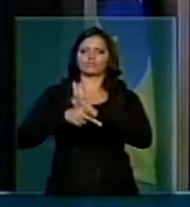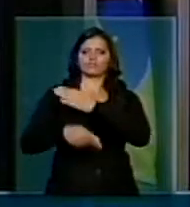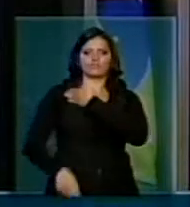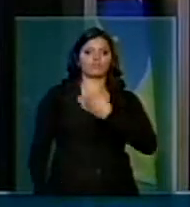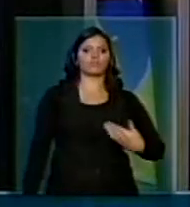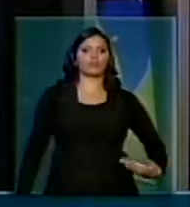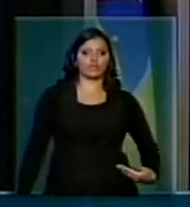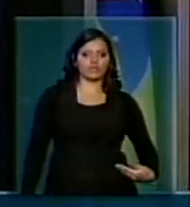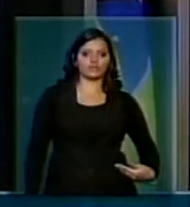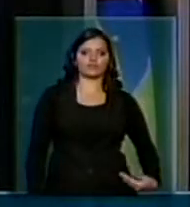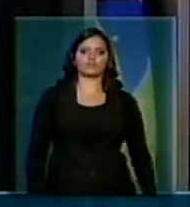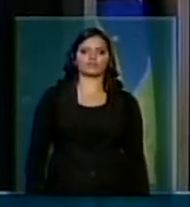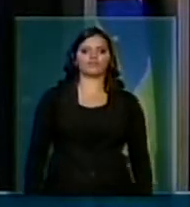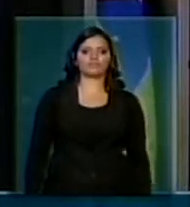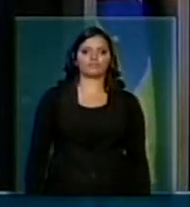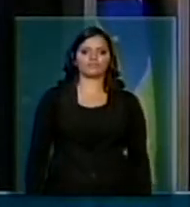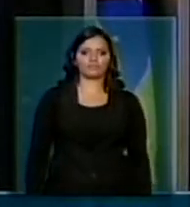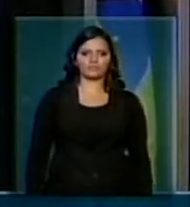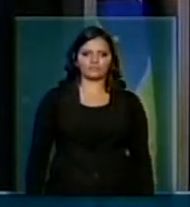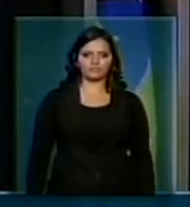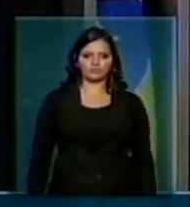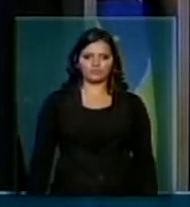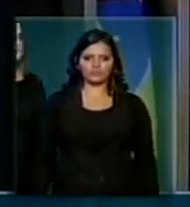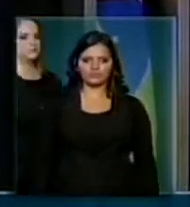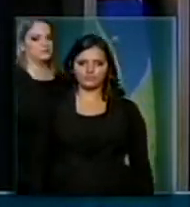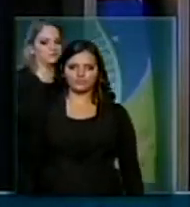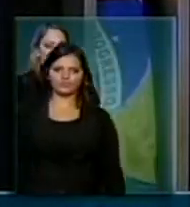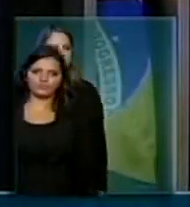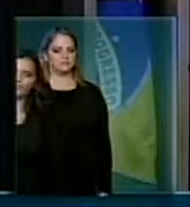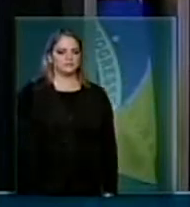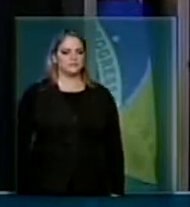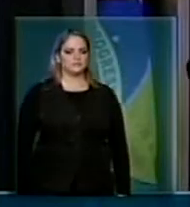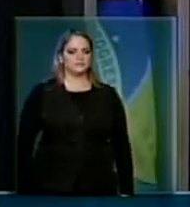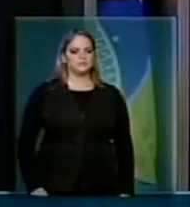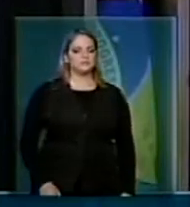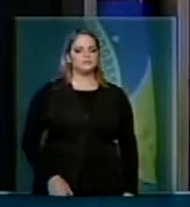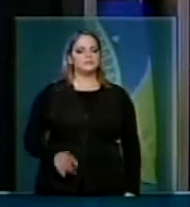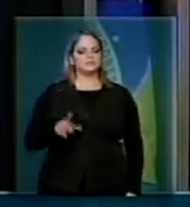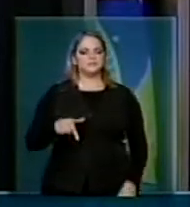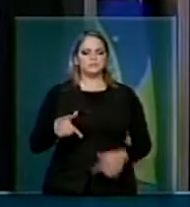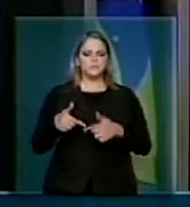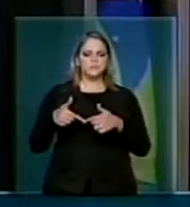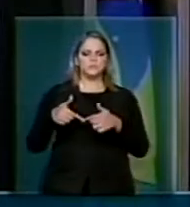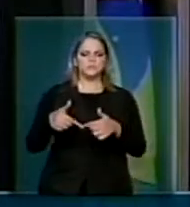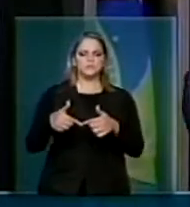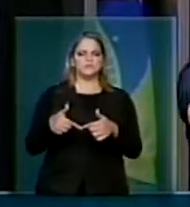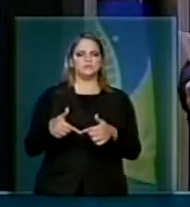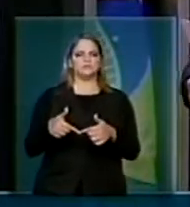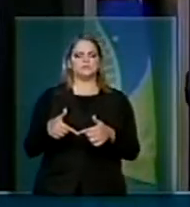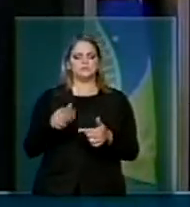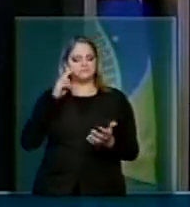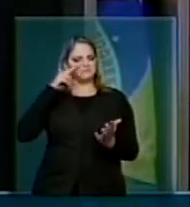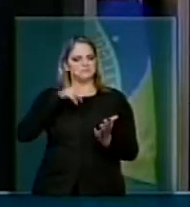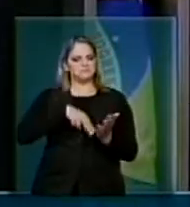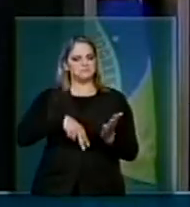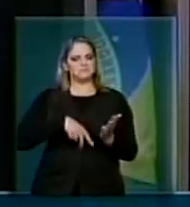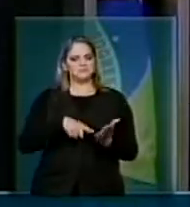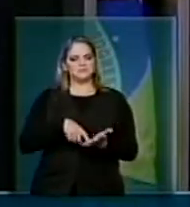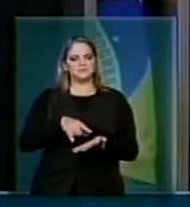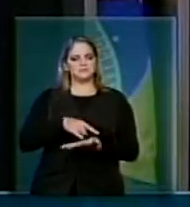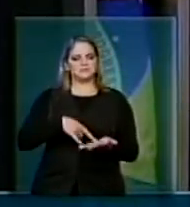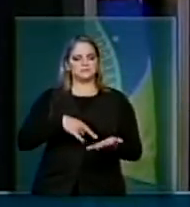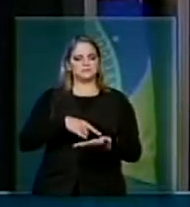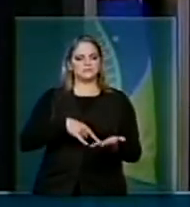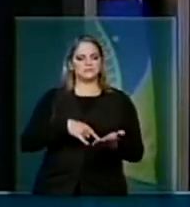instrumento dos servidores, um instrumento dos auditores para enfrentar. Eu estou vendo aqui esse